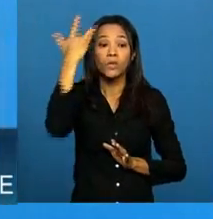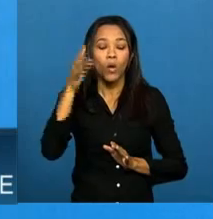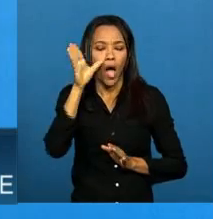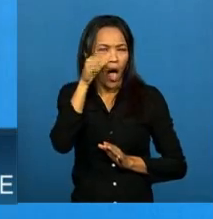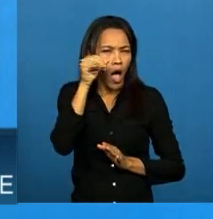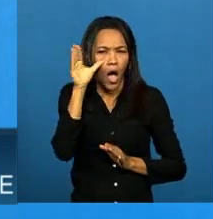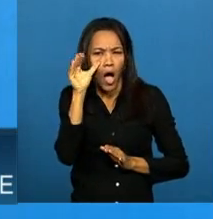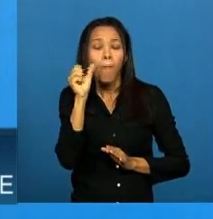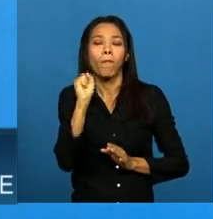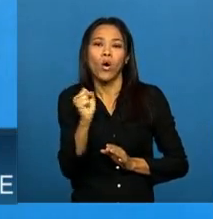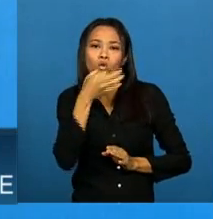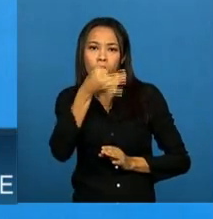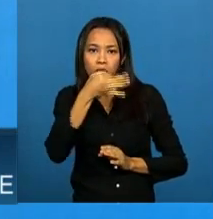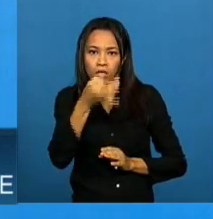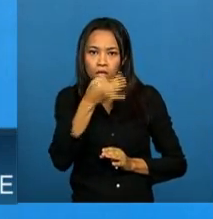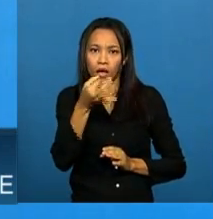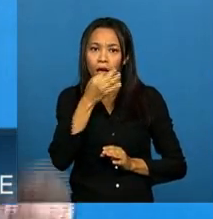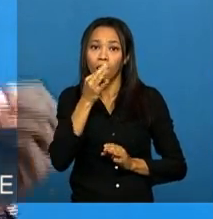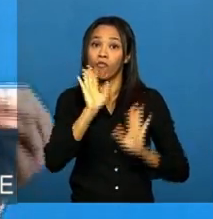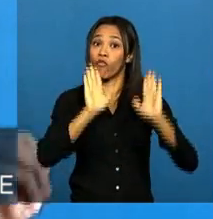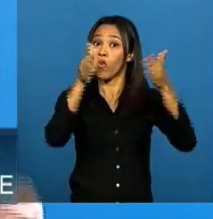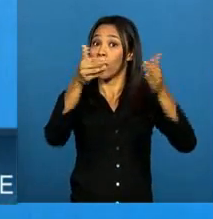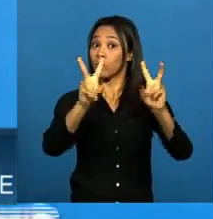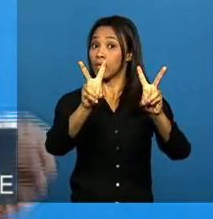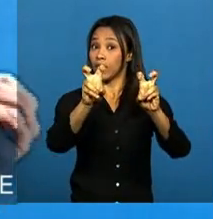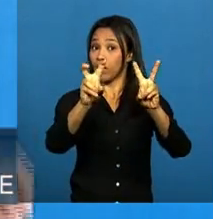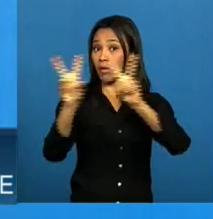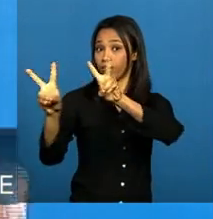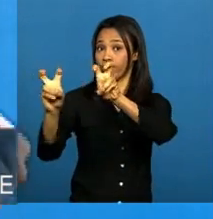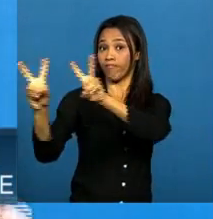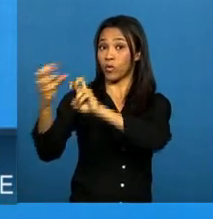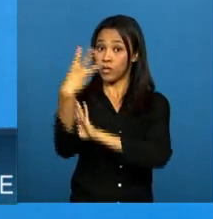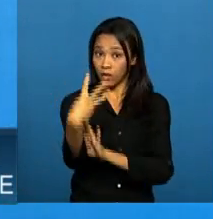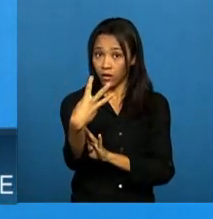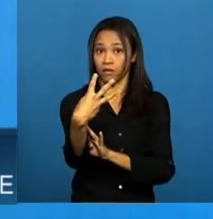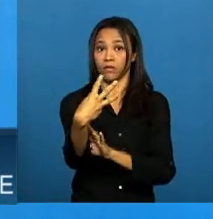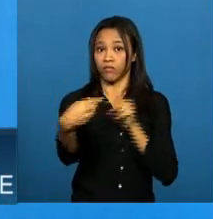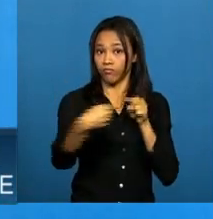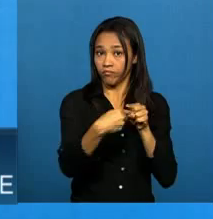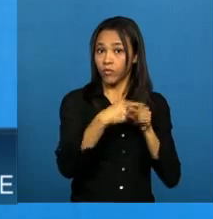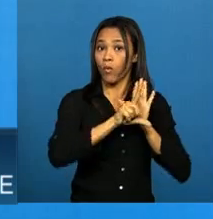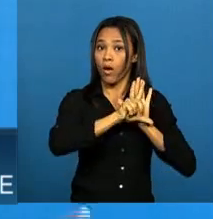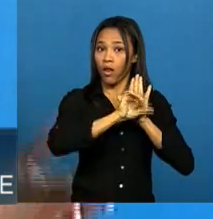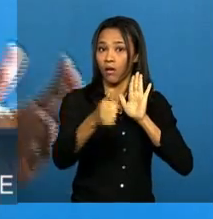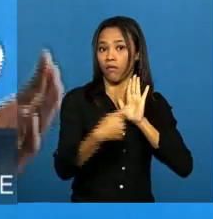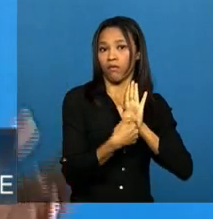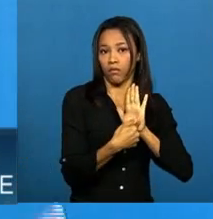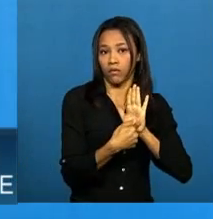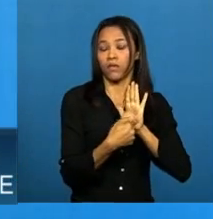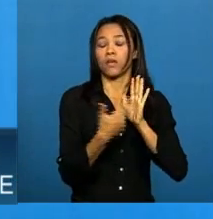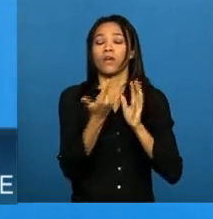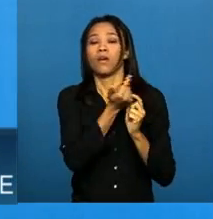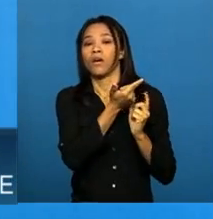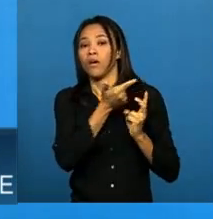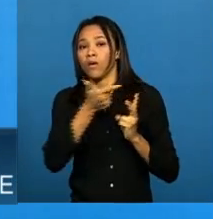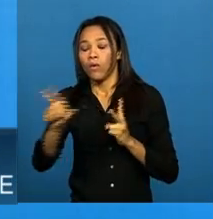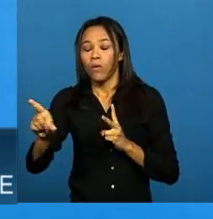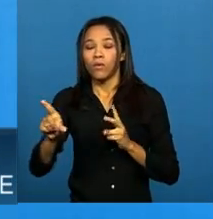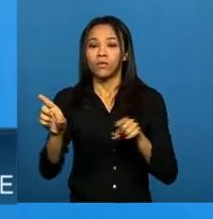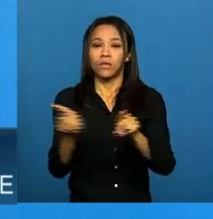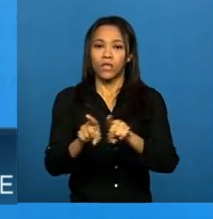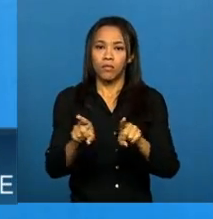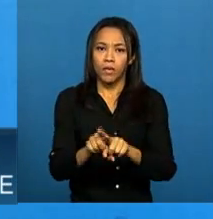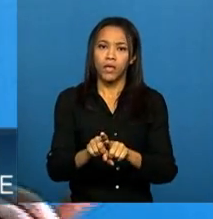opinar sobre esses eixos. A fórmula é a mesma fórmula adotada para a construção do